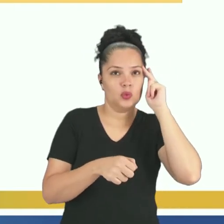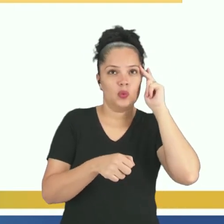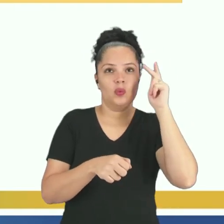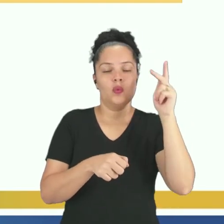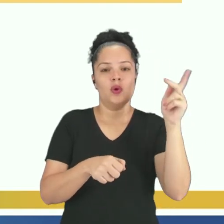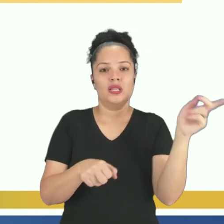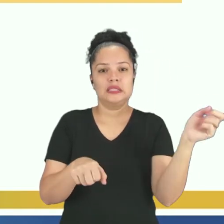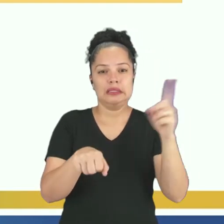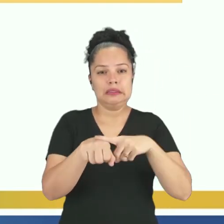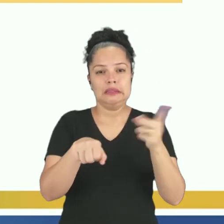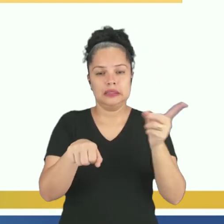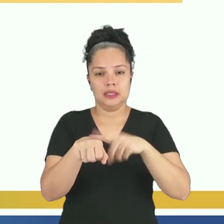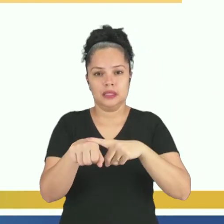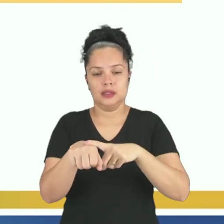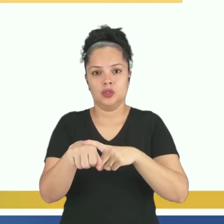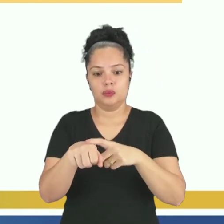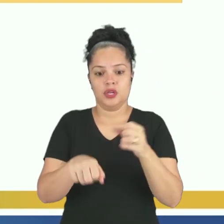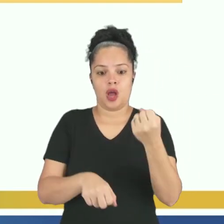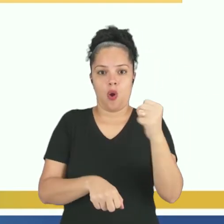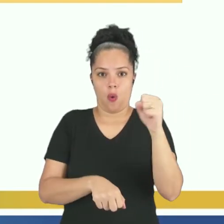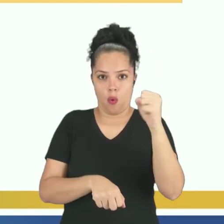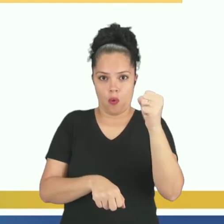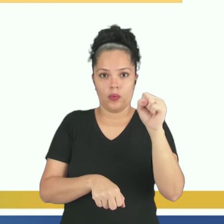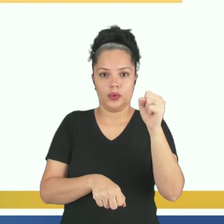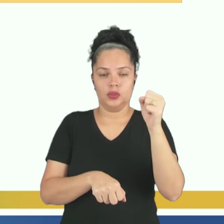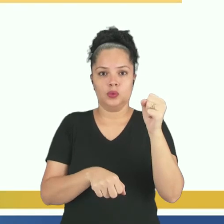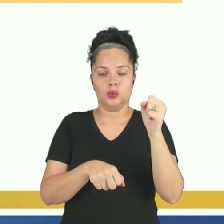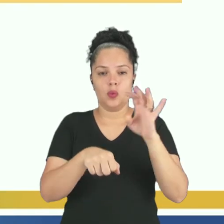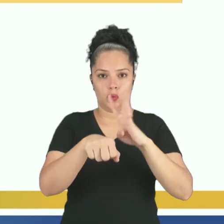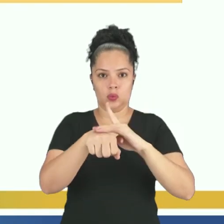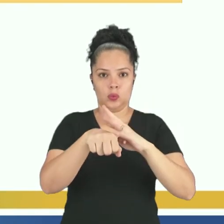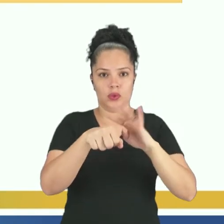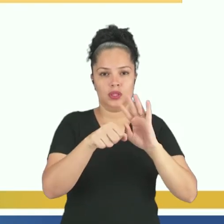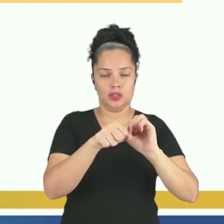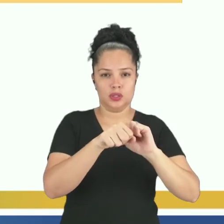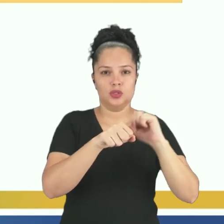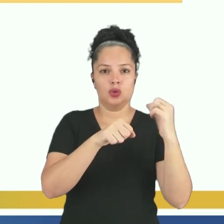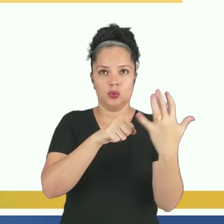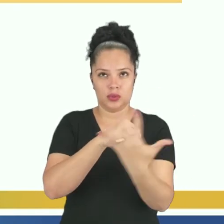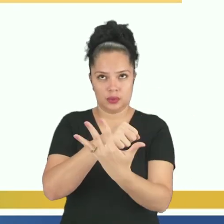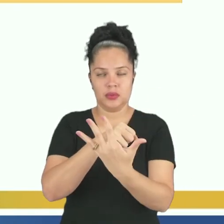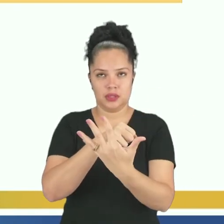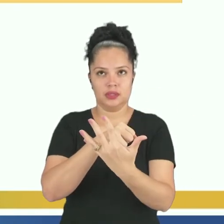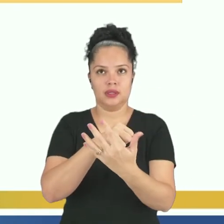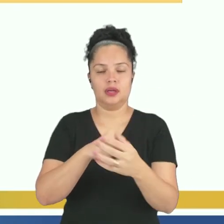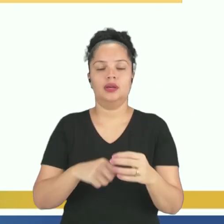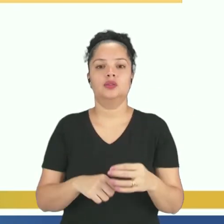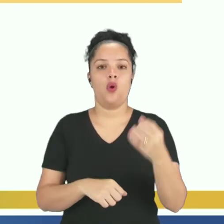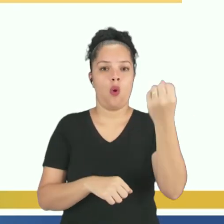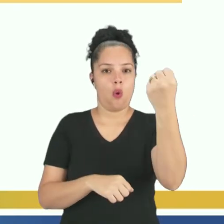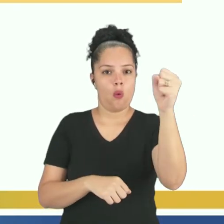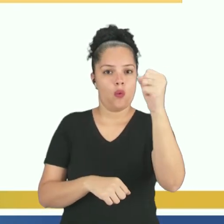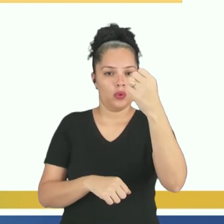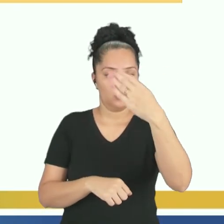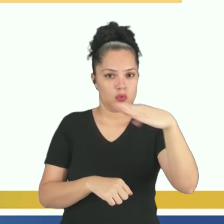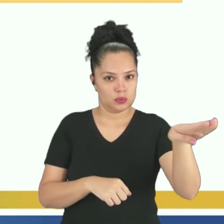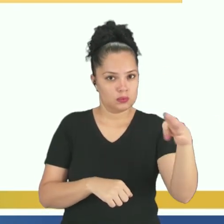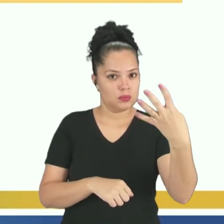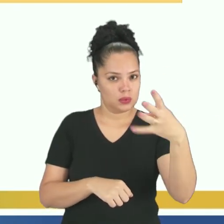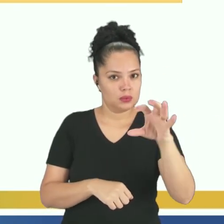contaminados, isso nos diz que a razão entre o número de contaminados e o total de habitantes é 8 sobre 40.